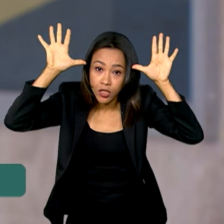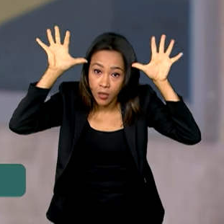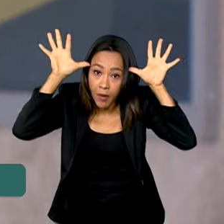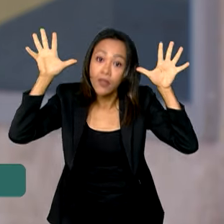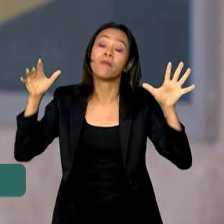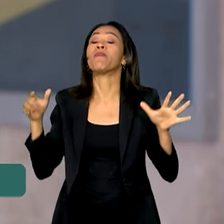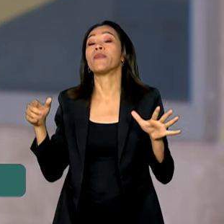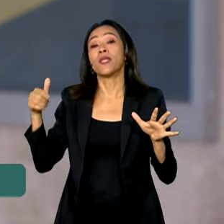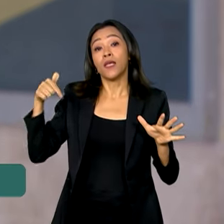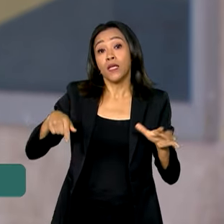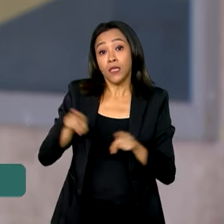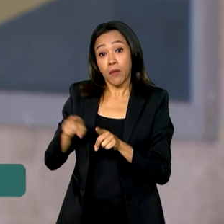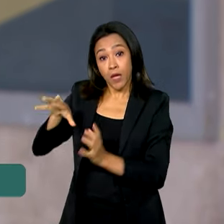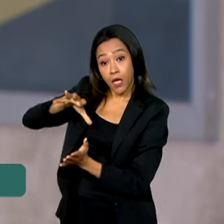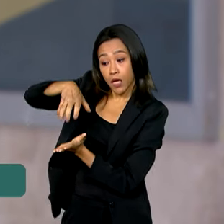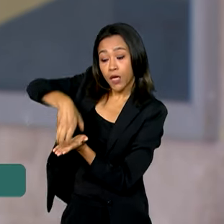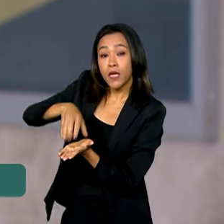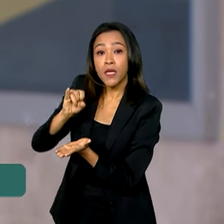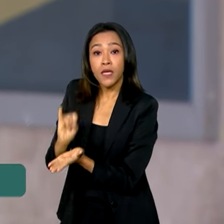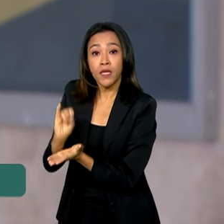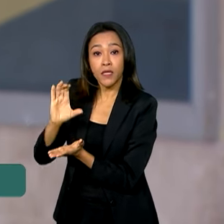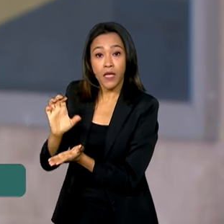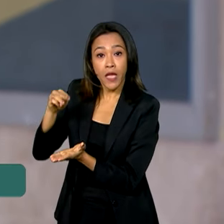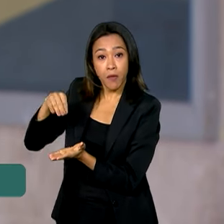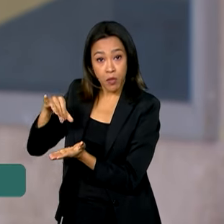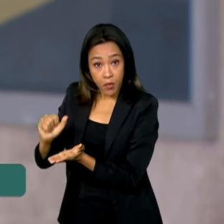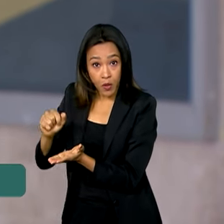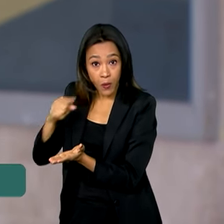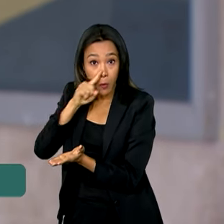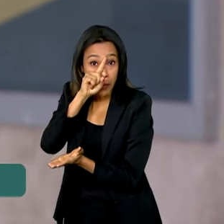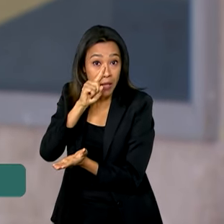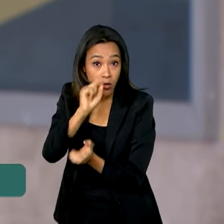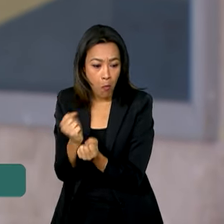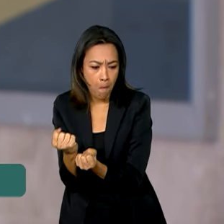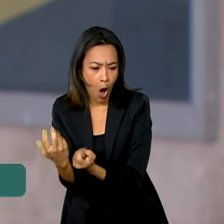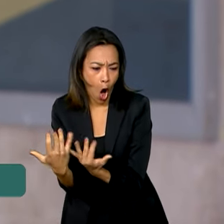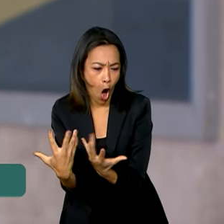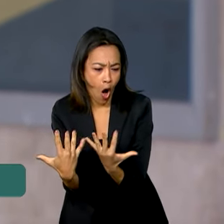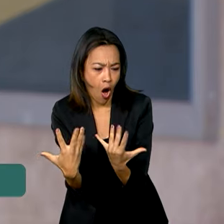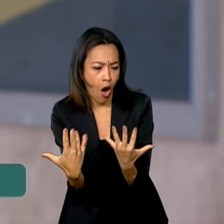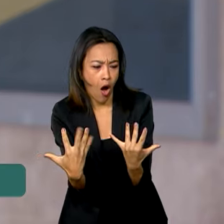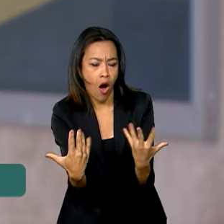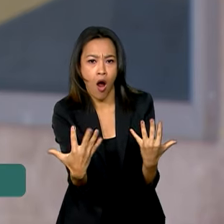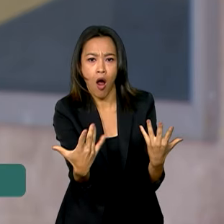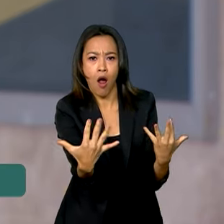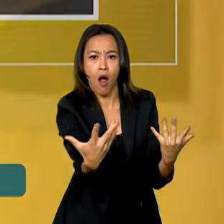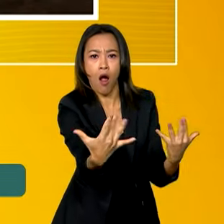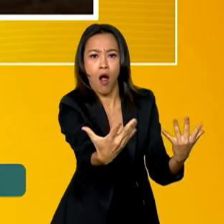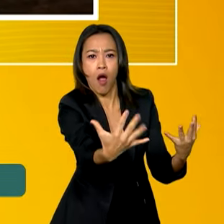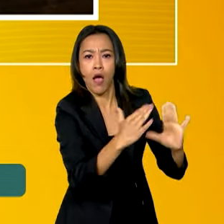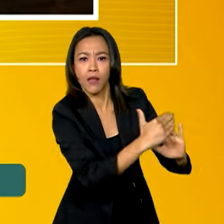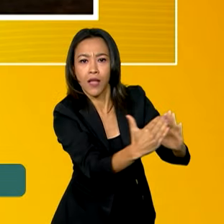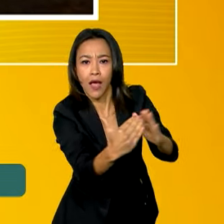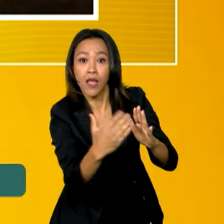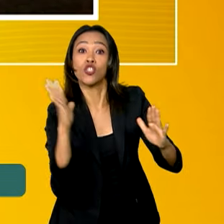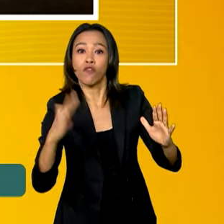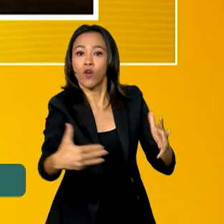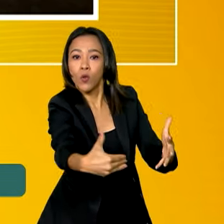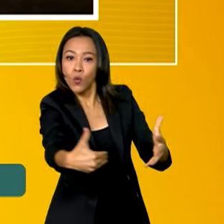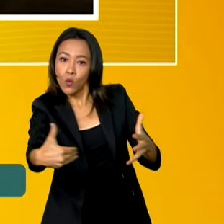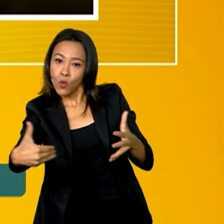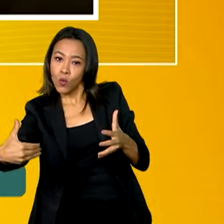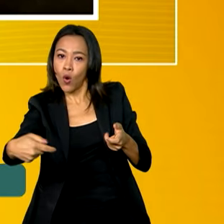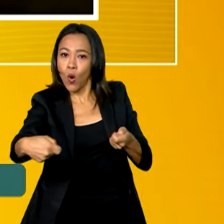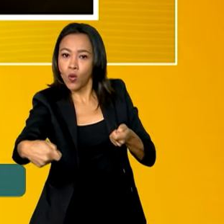ICMBio, a linha de fogo que ameaçava as comunidades foi controlada. O trabalho conta ainda com a participação de aeronaves para